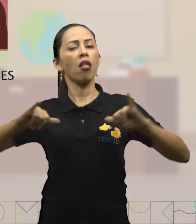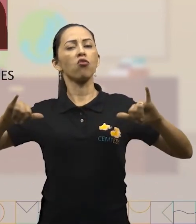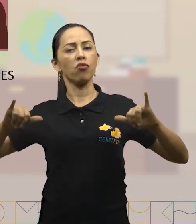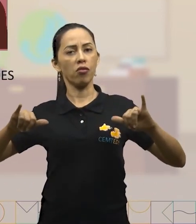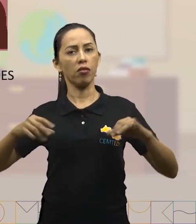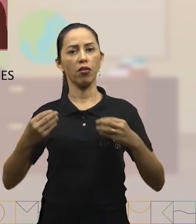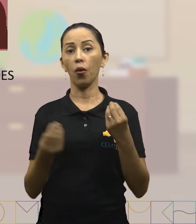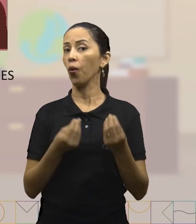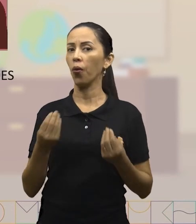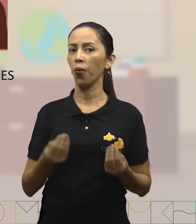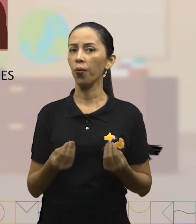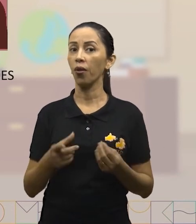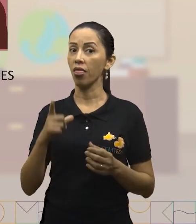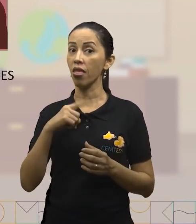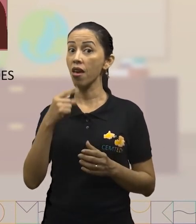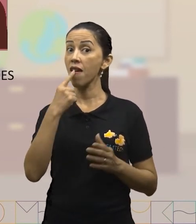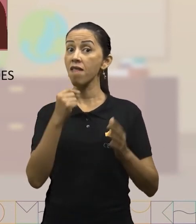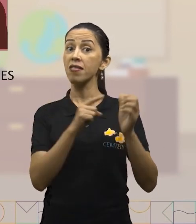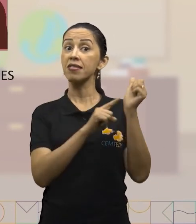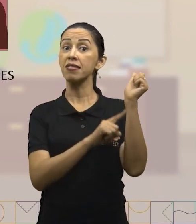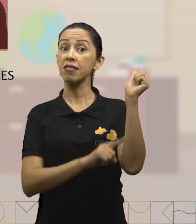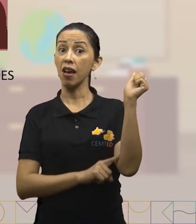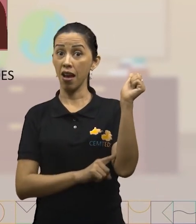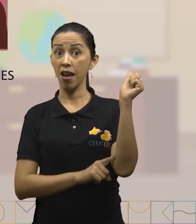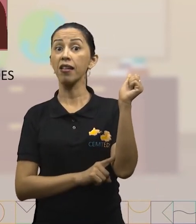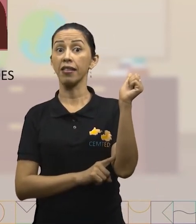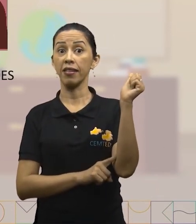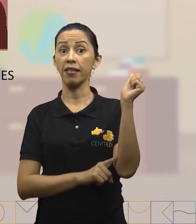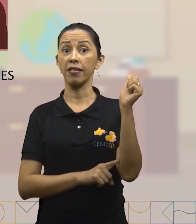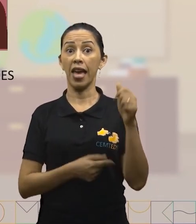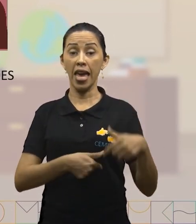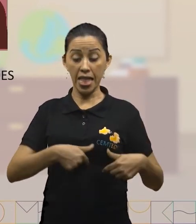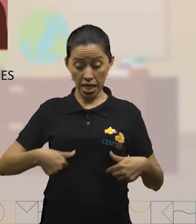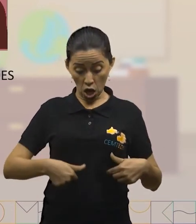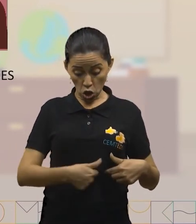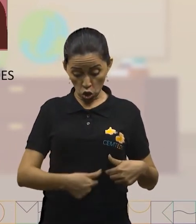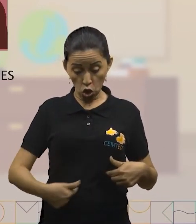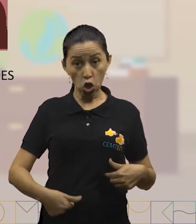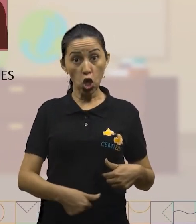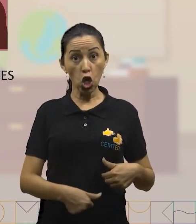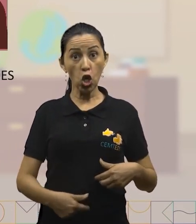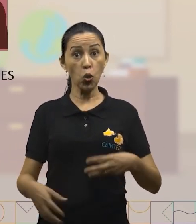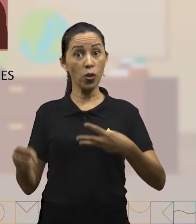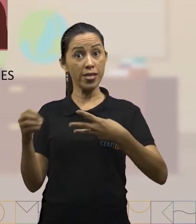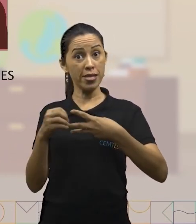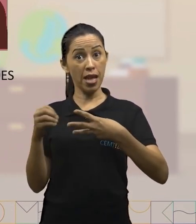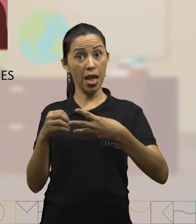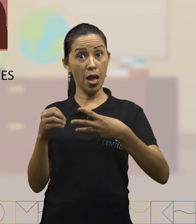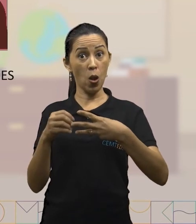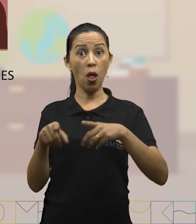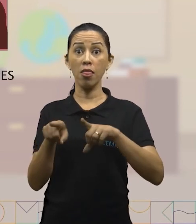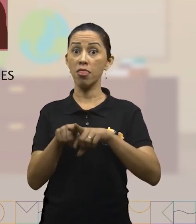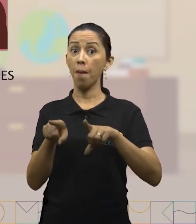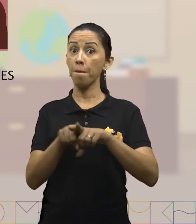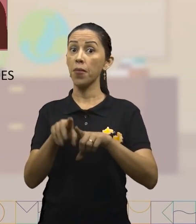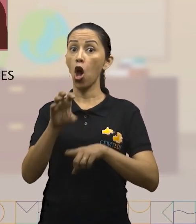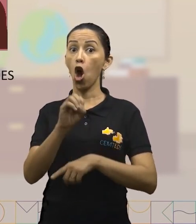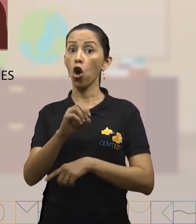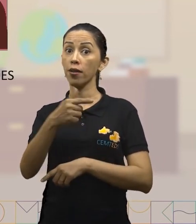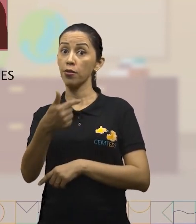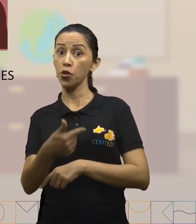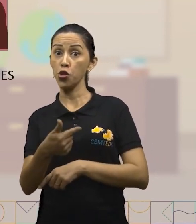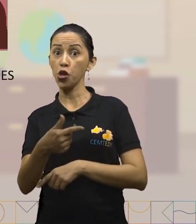sangue, nutrientes, intestino, célula e oxigênio e pulmões.